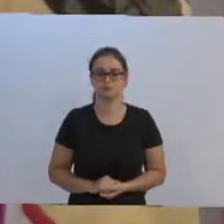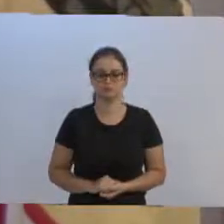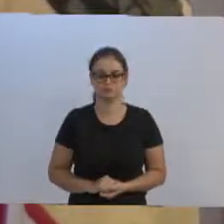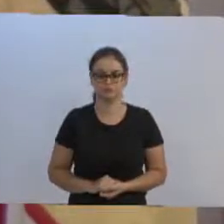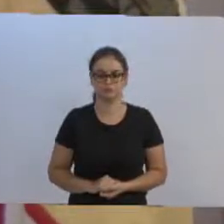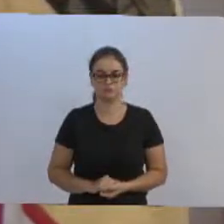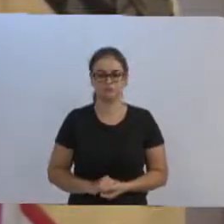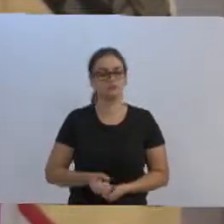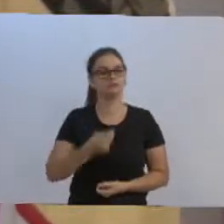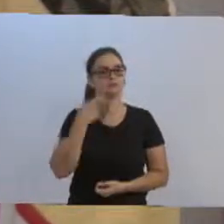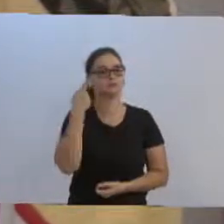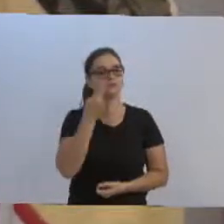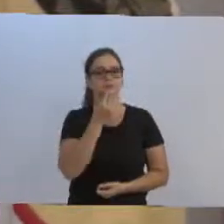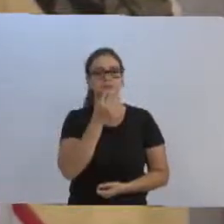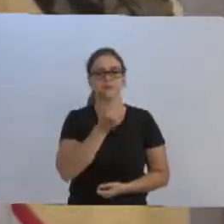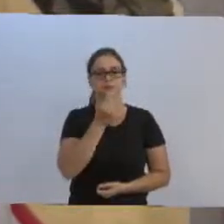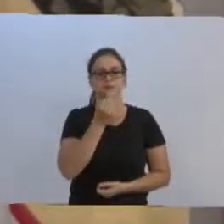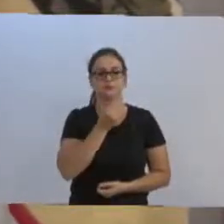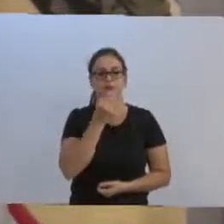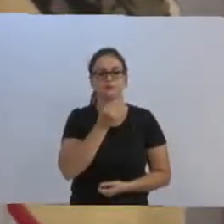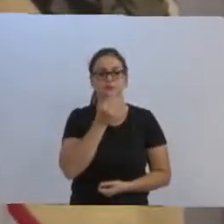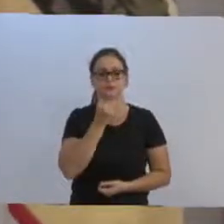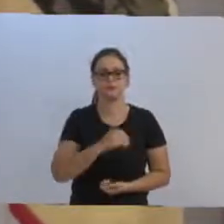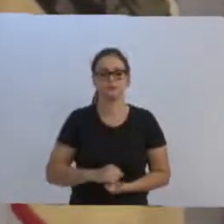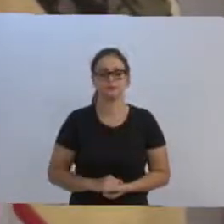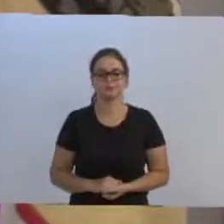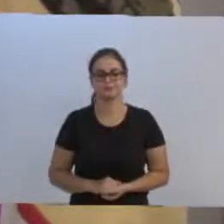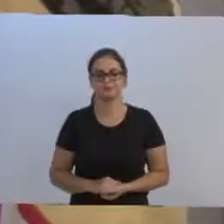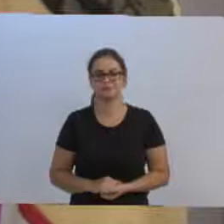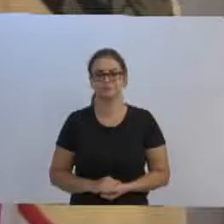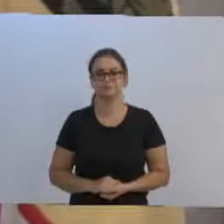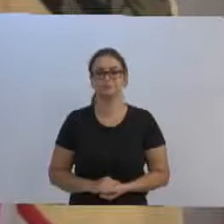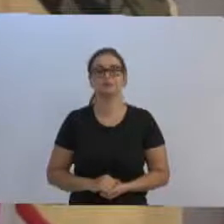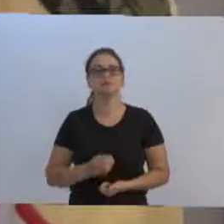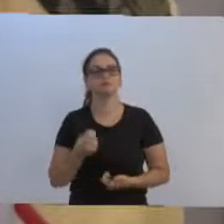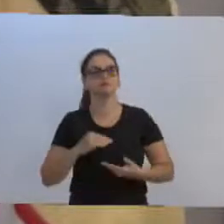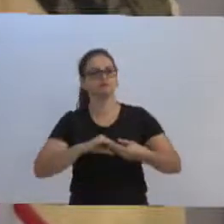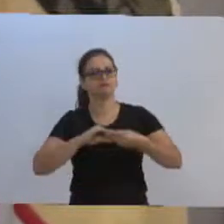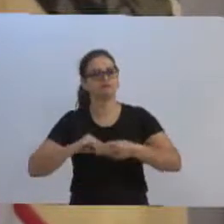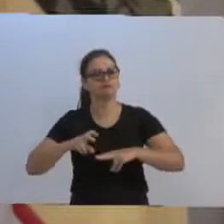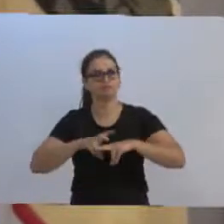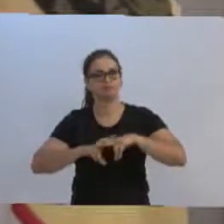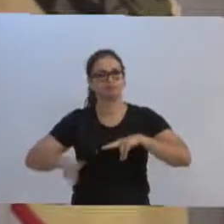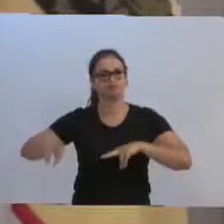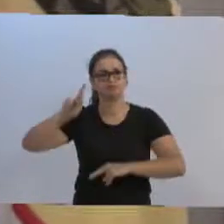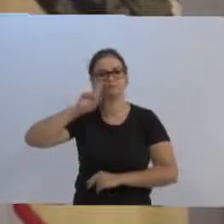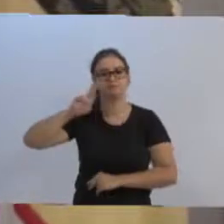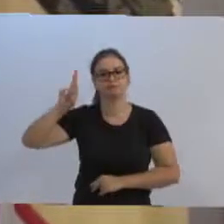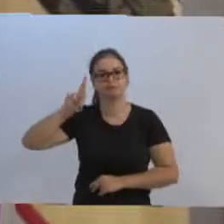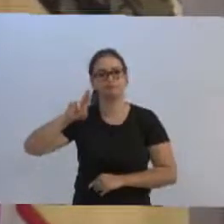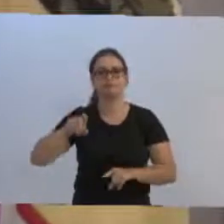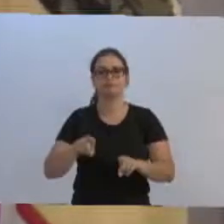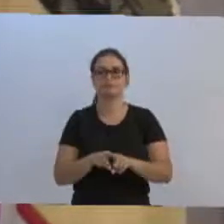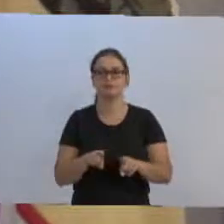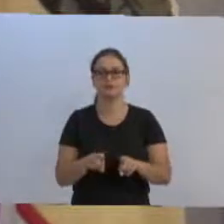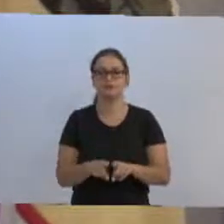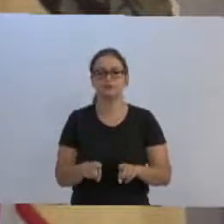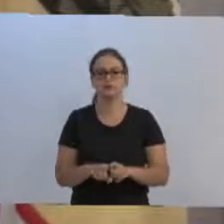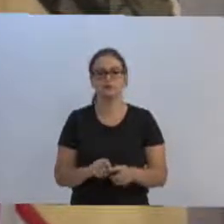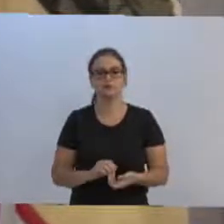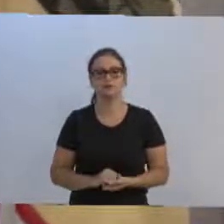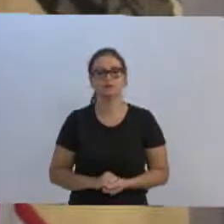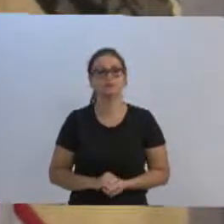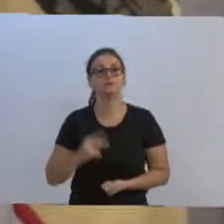Vereador Bruno, ao saudá-lo, saúdo toda a mesa diretor, saúdo os colegas